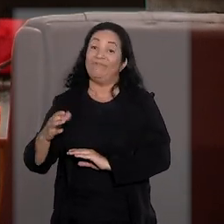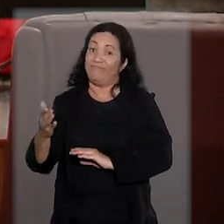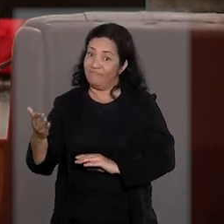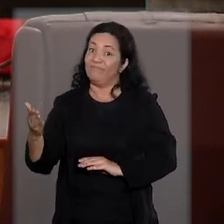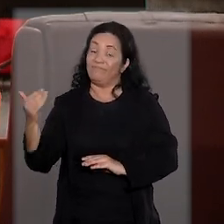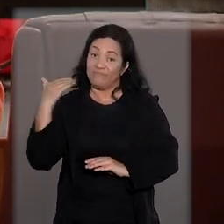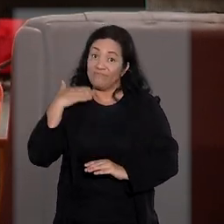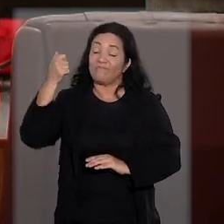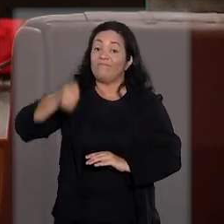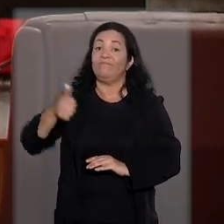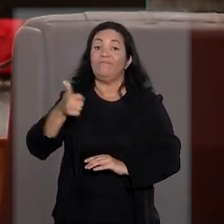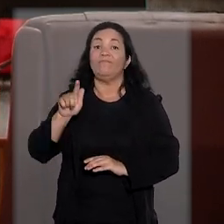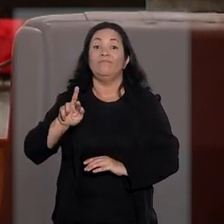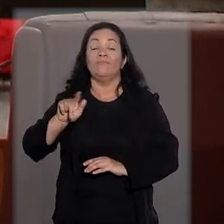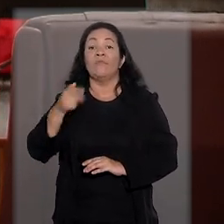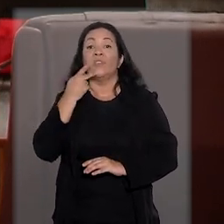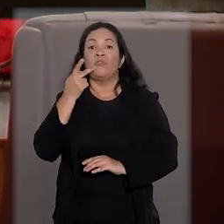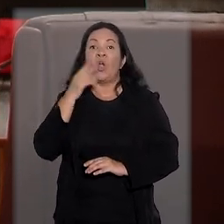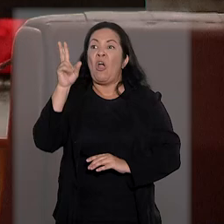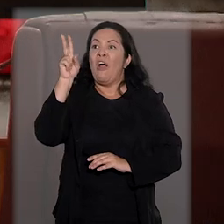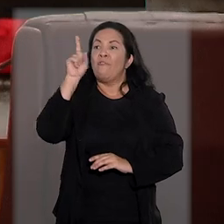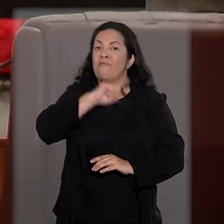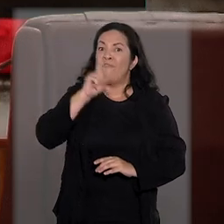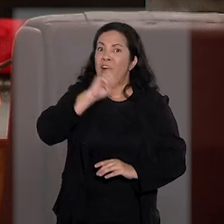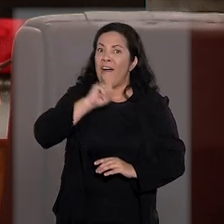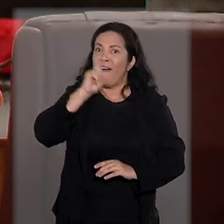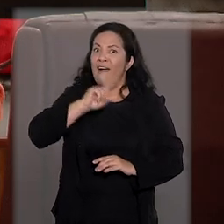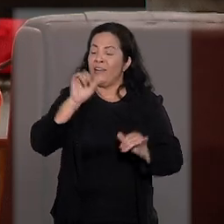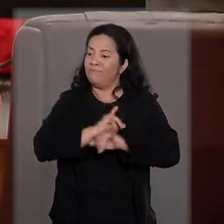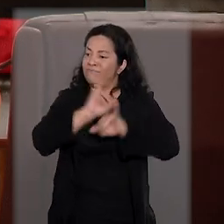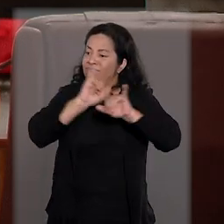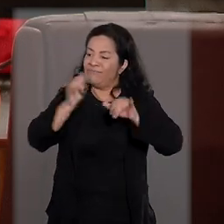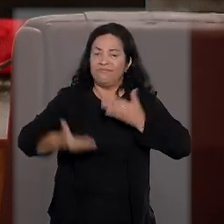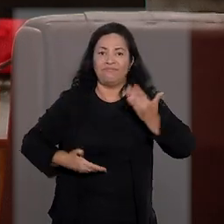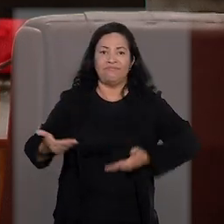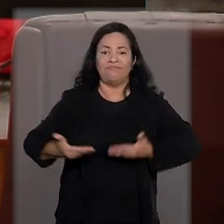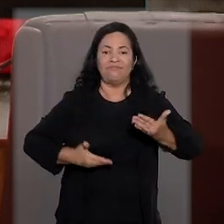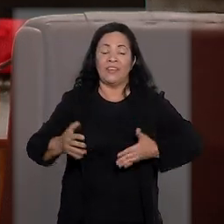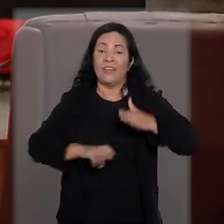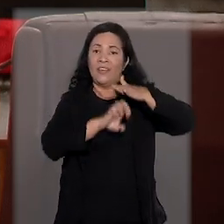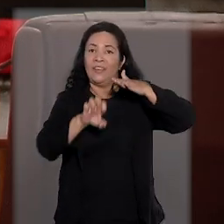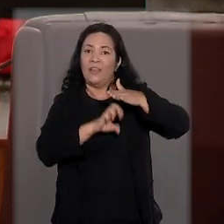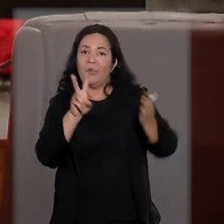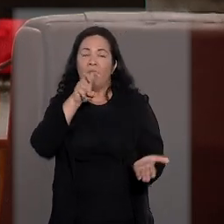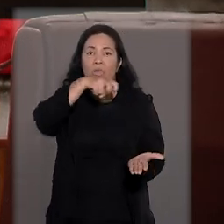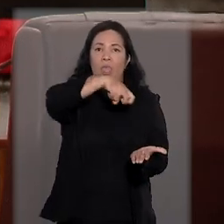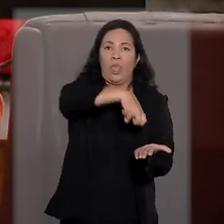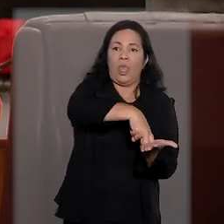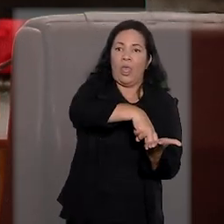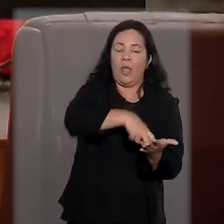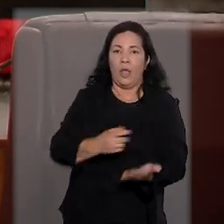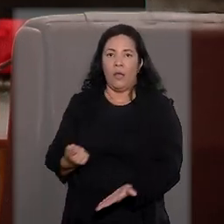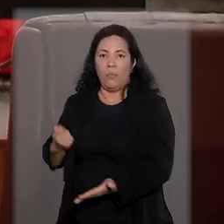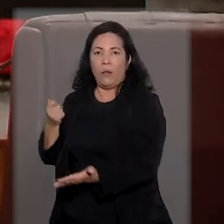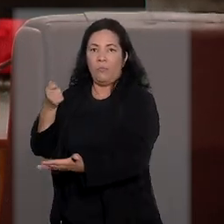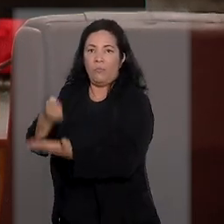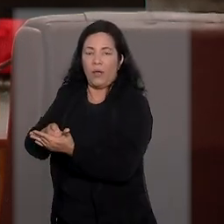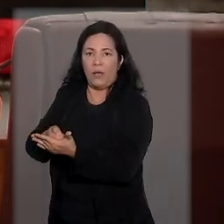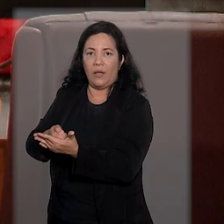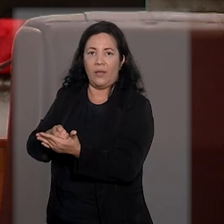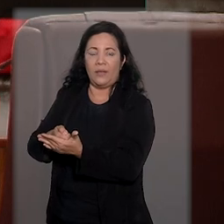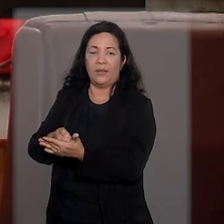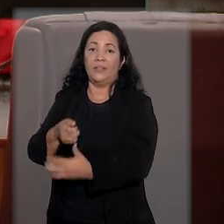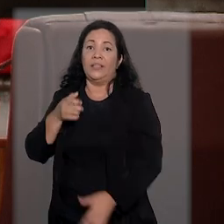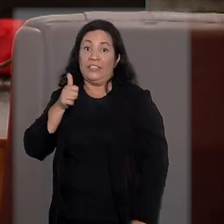grau considerou falha a prestação de serviços e a intermediadora foi condenada a indenizar a autora da